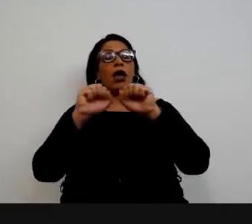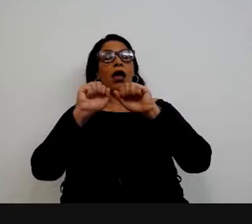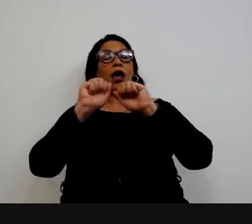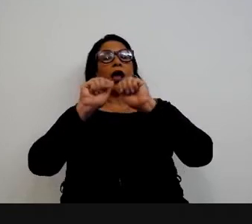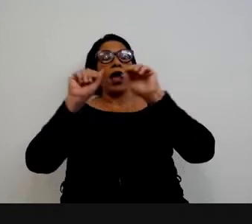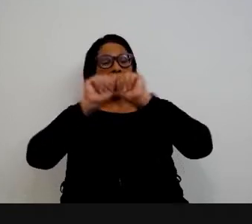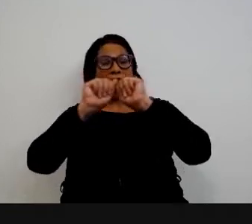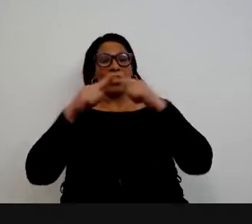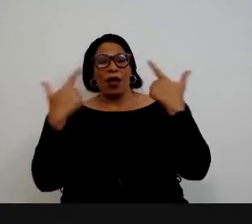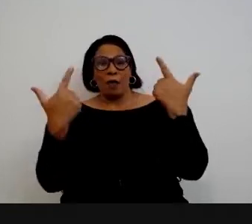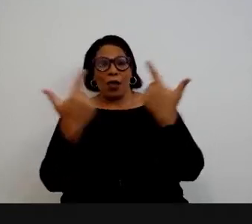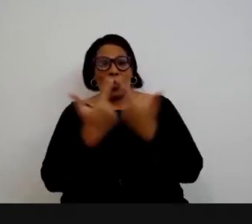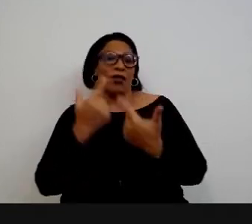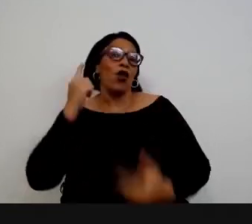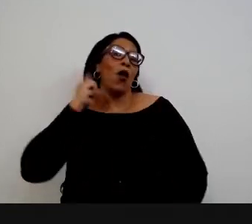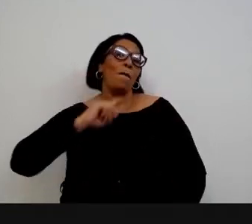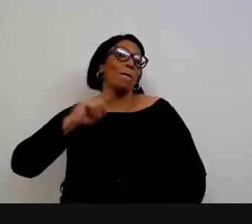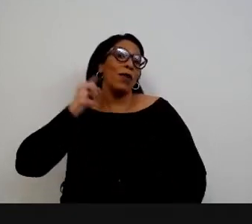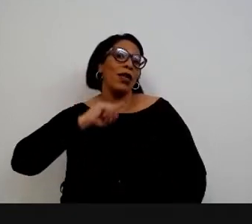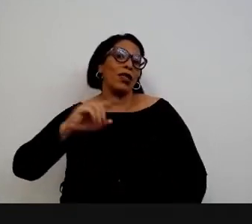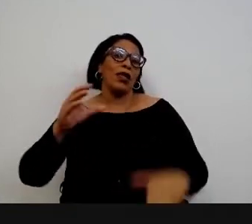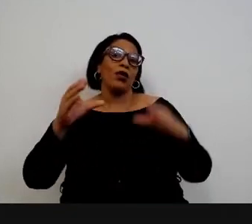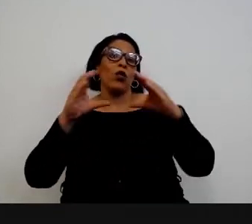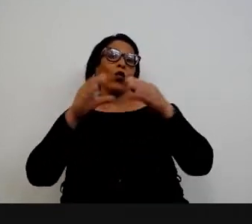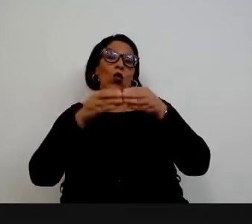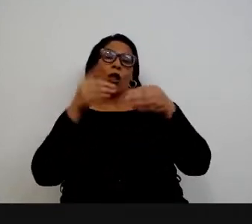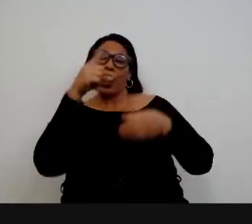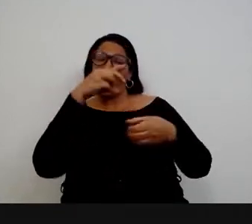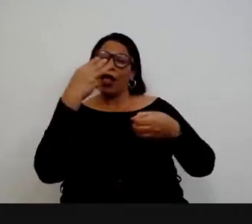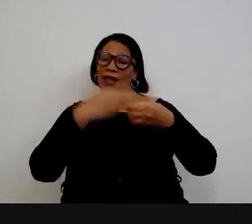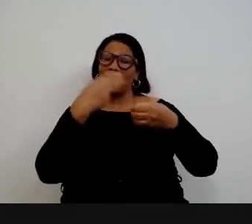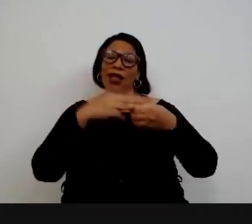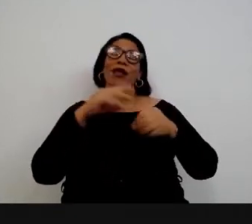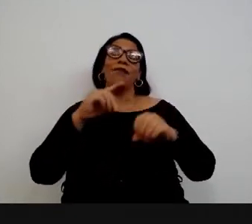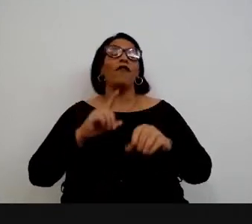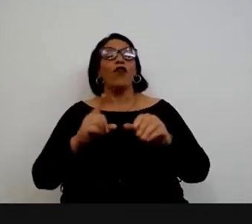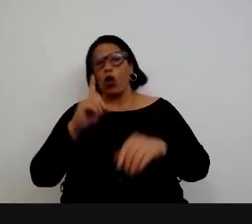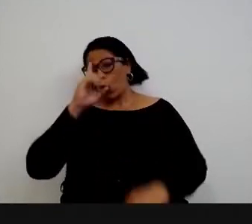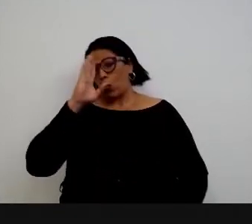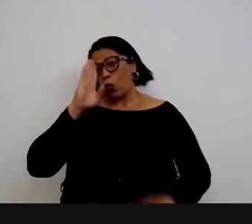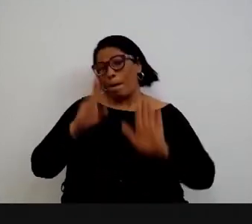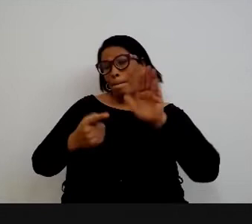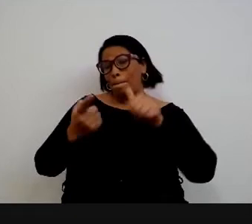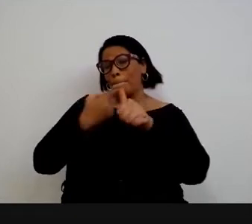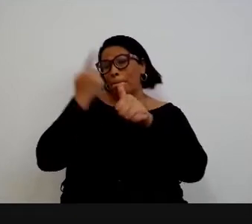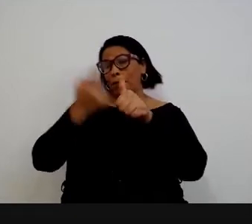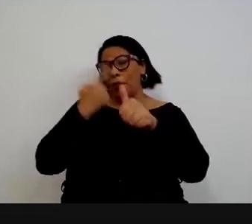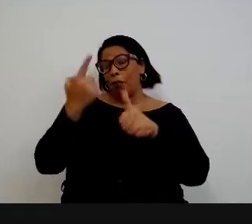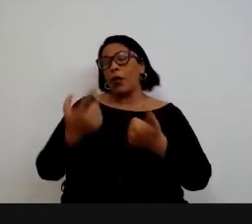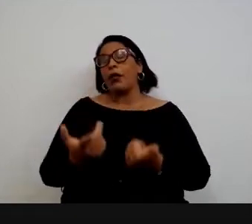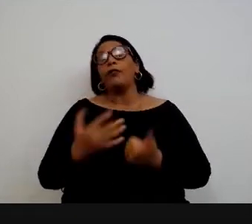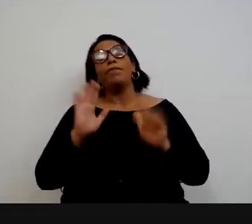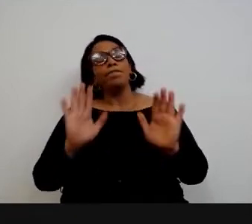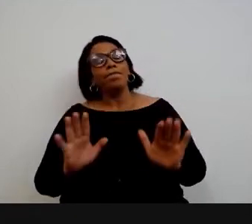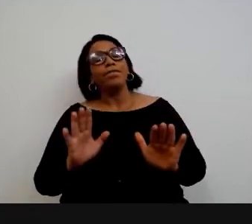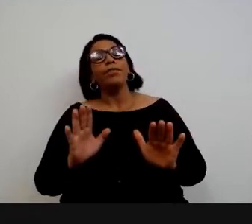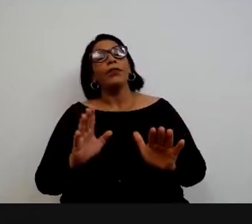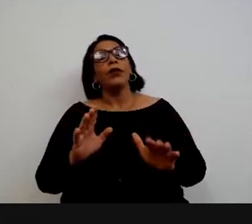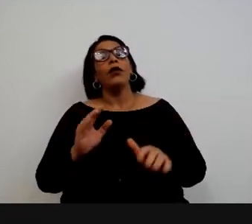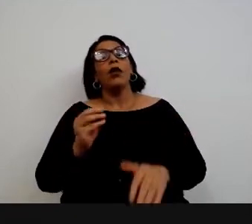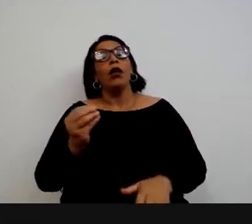Nossos amigos mineiros, portanto, têm esse pioneirismo. E aqui eu já aproveito, então,